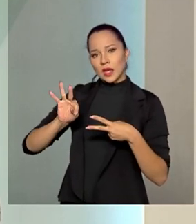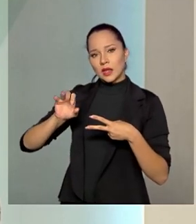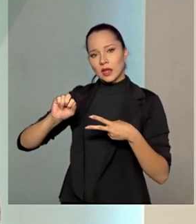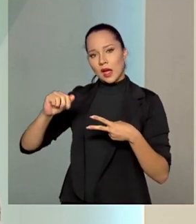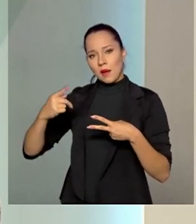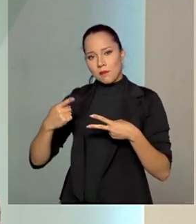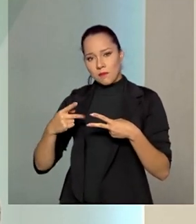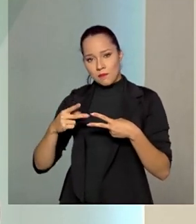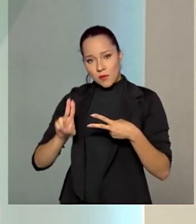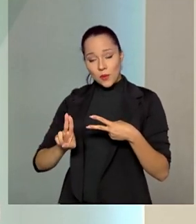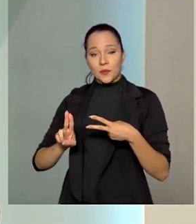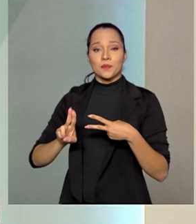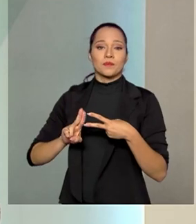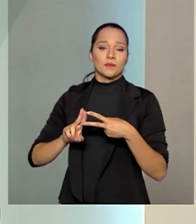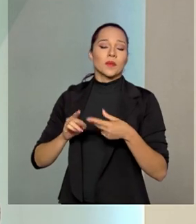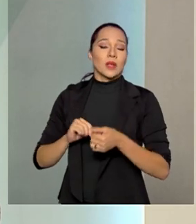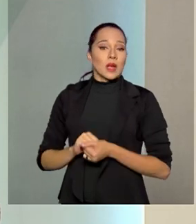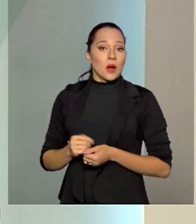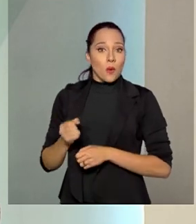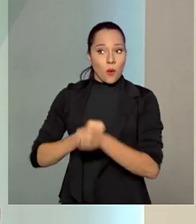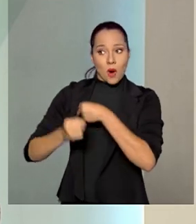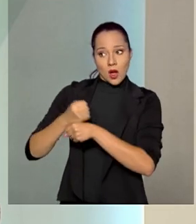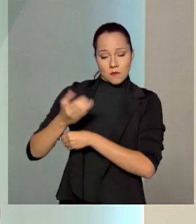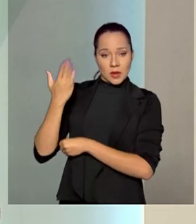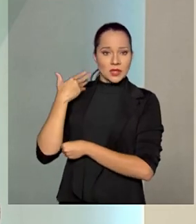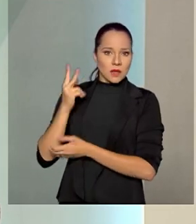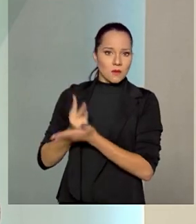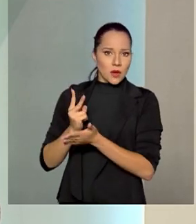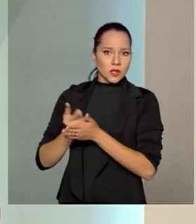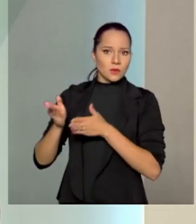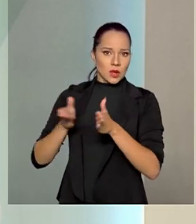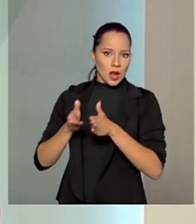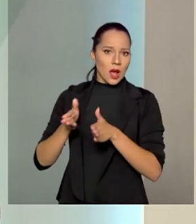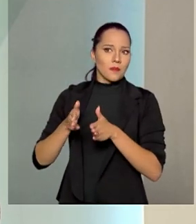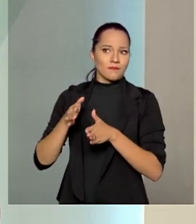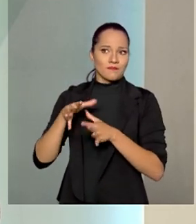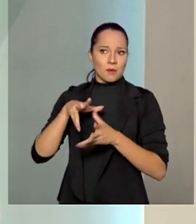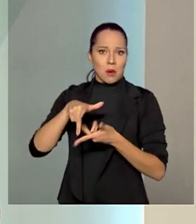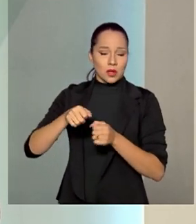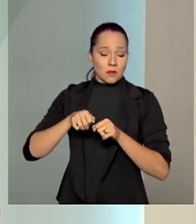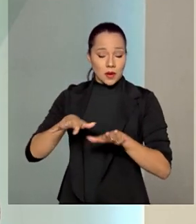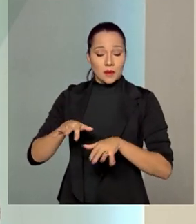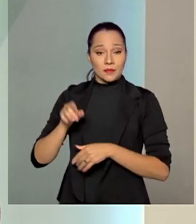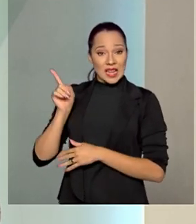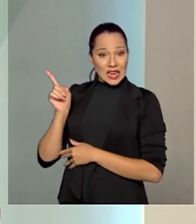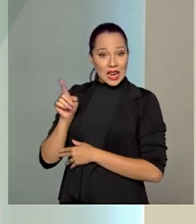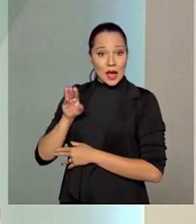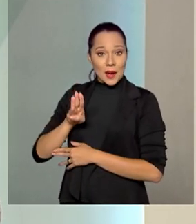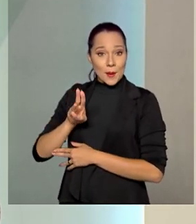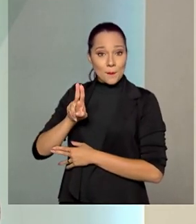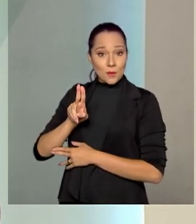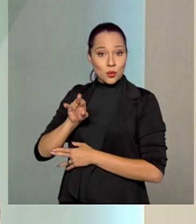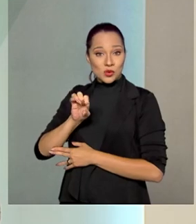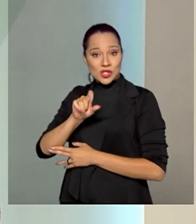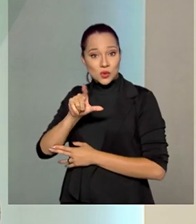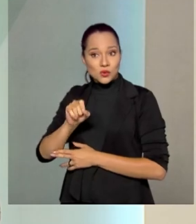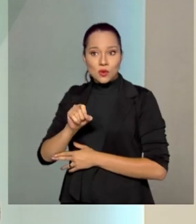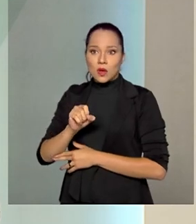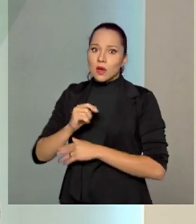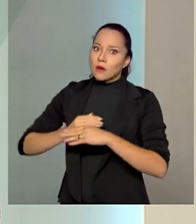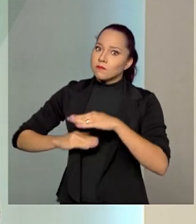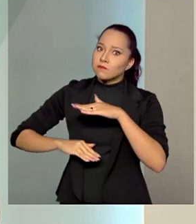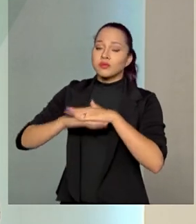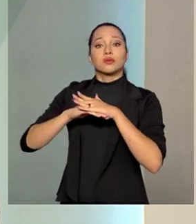passado, apesar da pandemia, Búzios, o campo de Búzios, bateu o recorde de produção de petróleo.